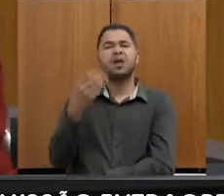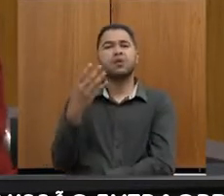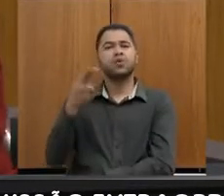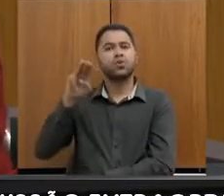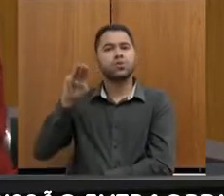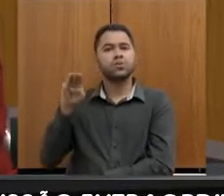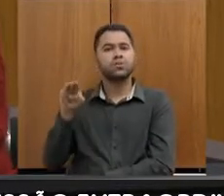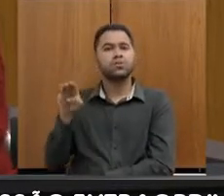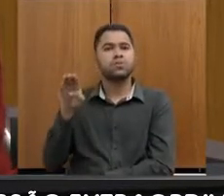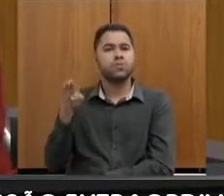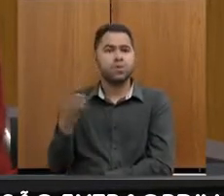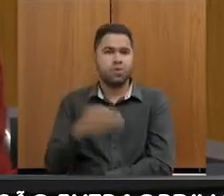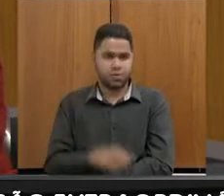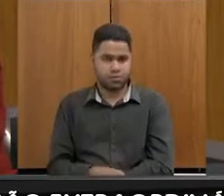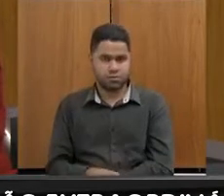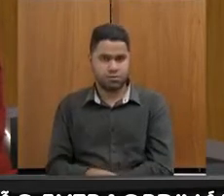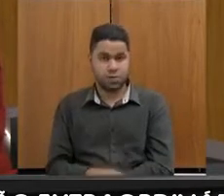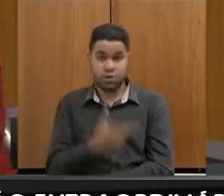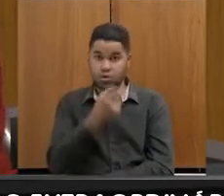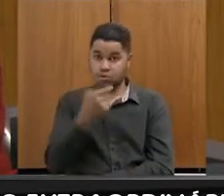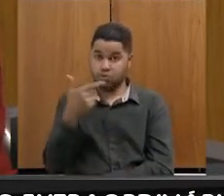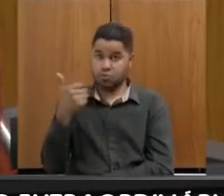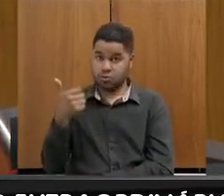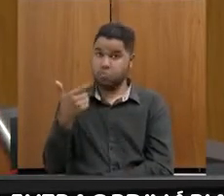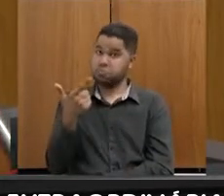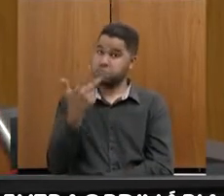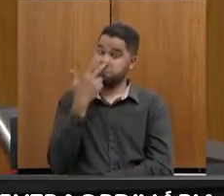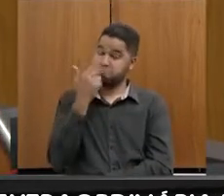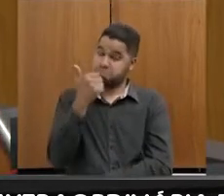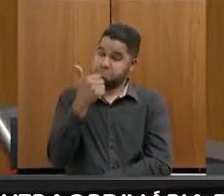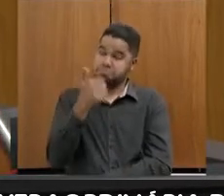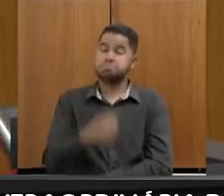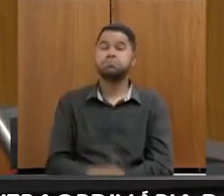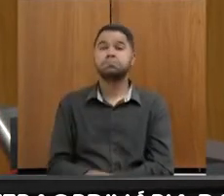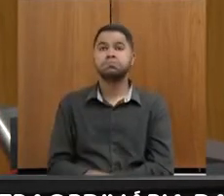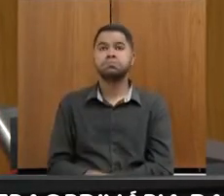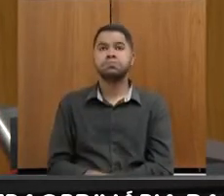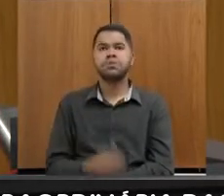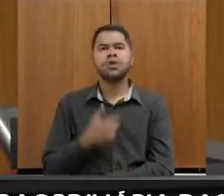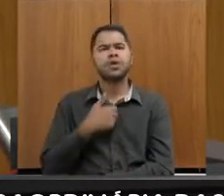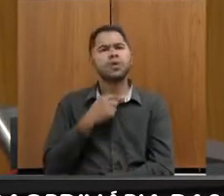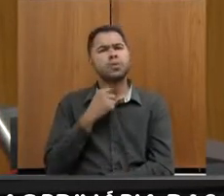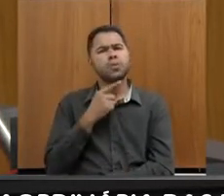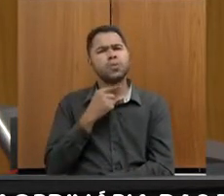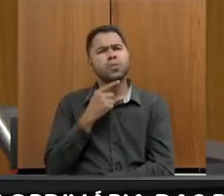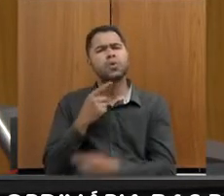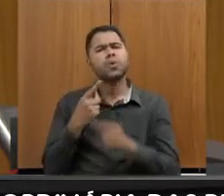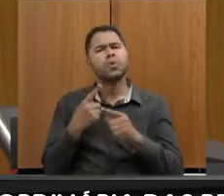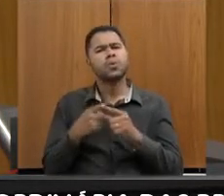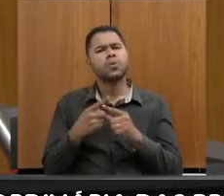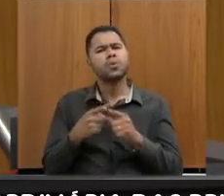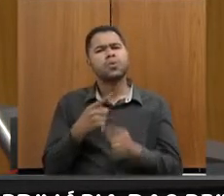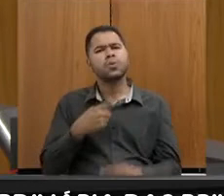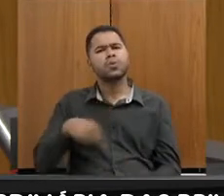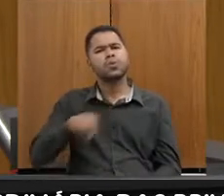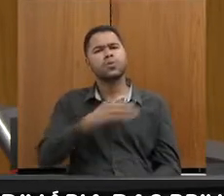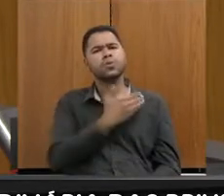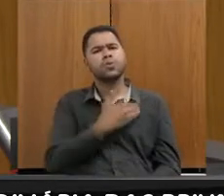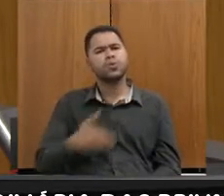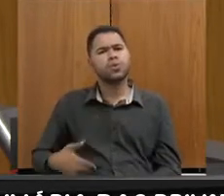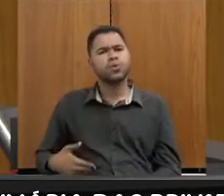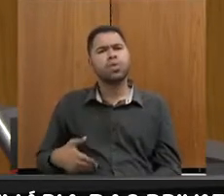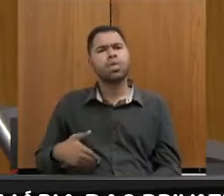em 2021. Então, é um cenário muito otimista, muito bom. Então, eu fiquei nessa dúvida por que o governo